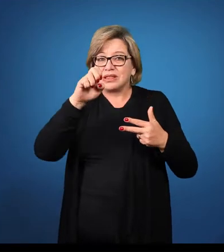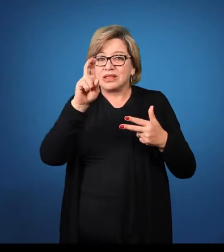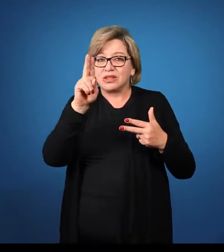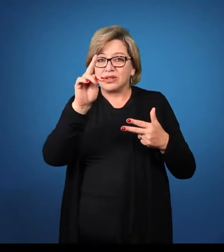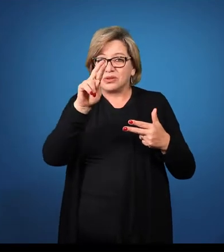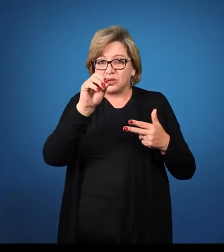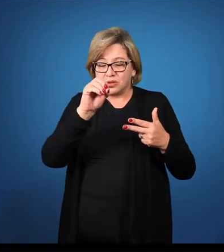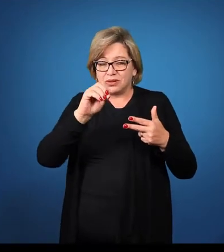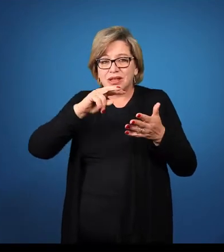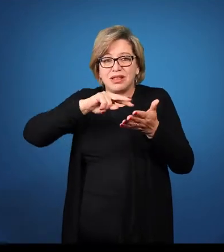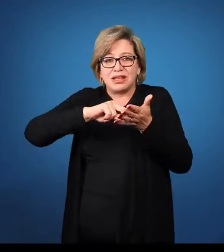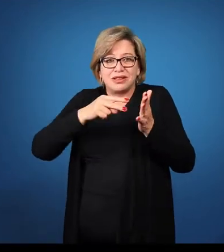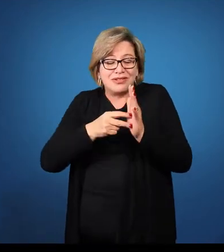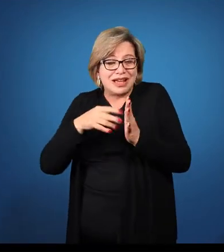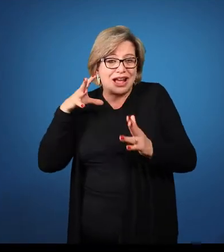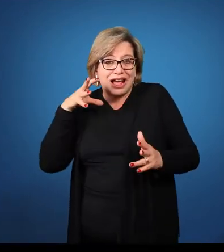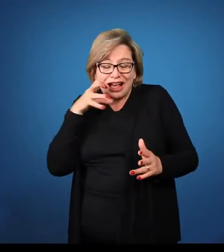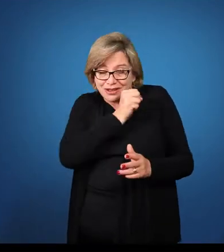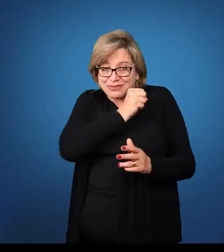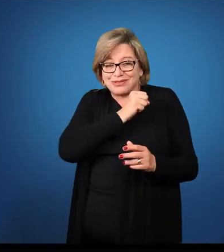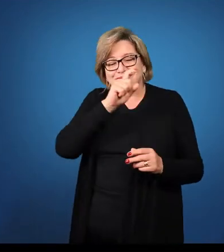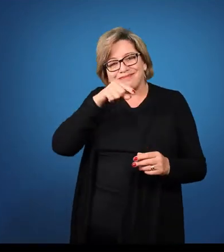veloz, rápido.